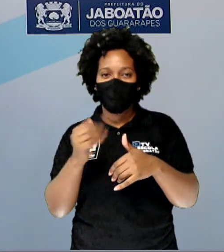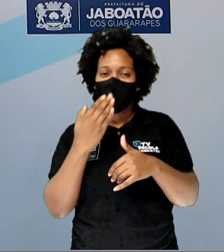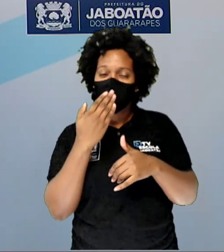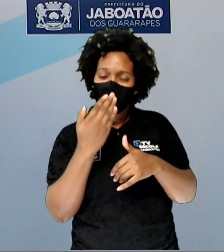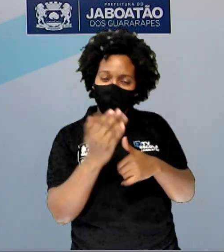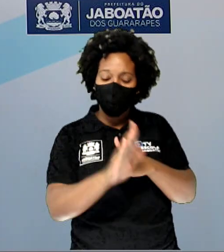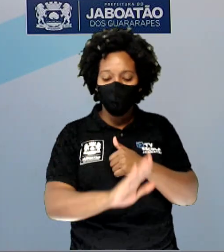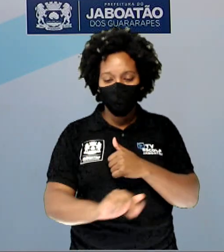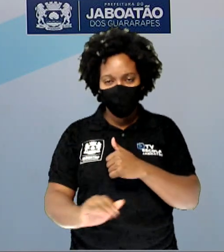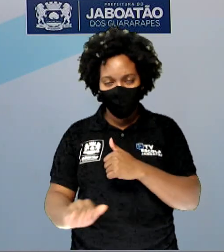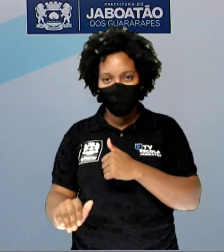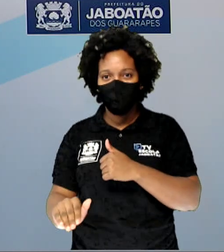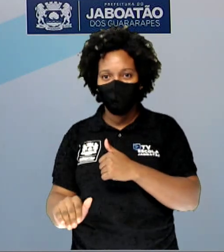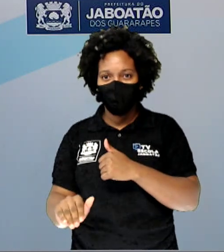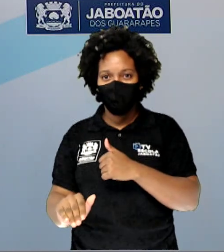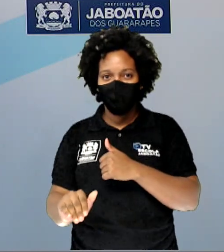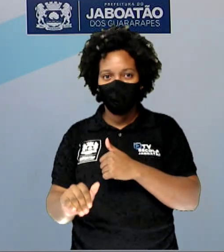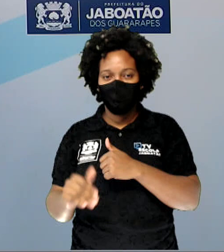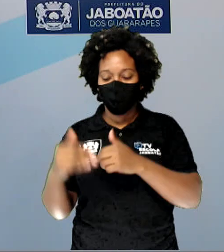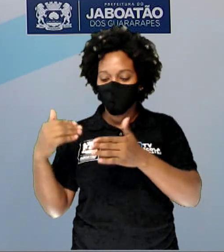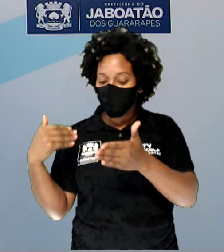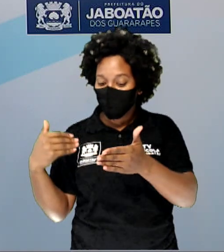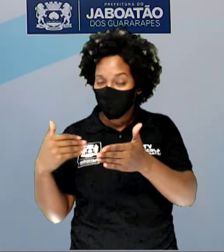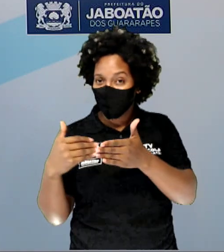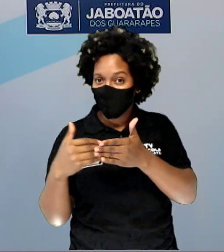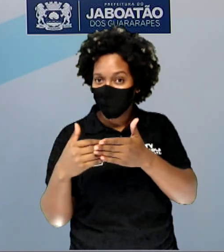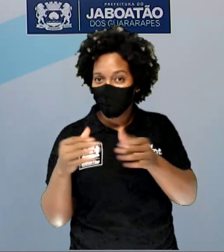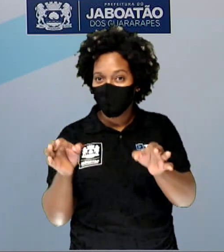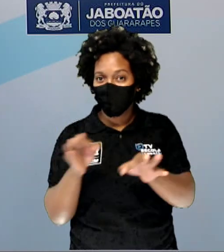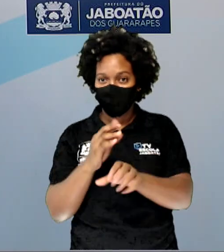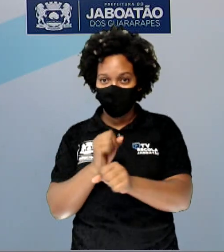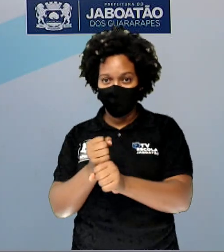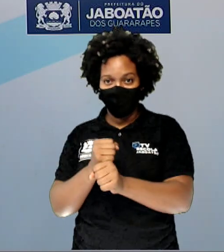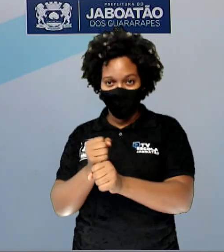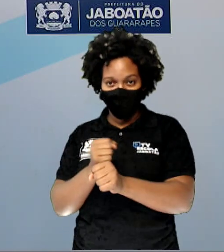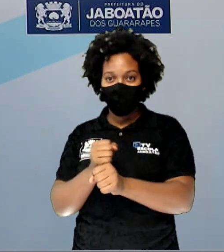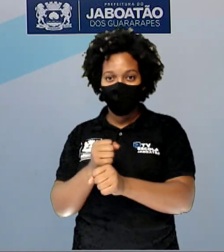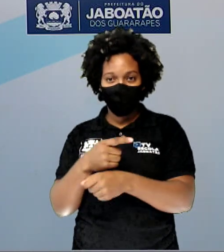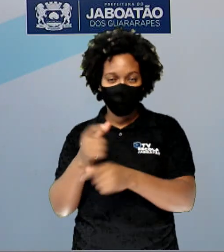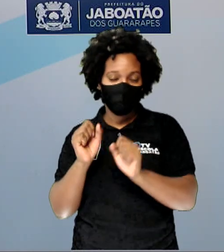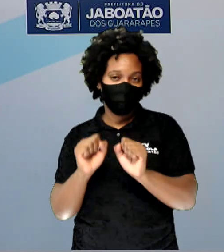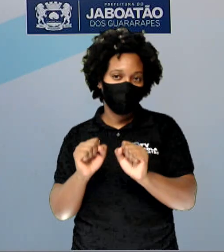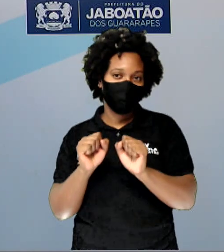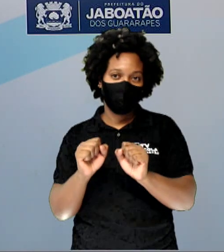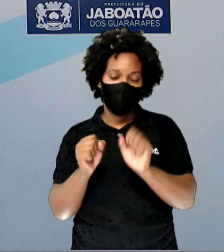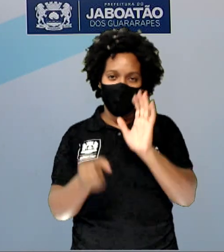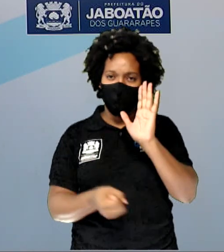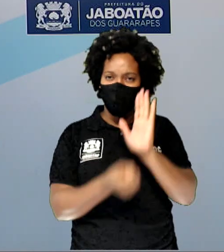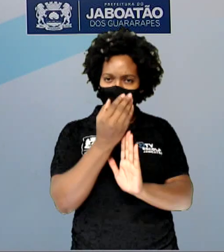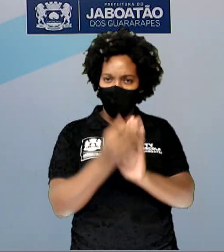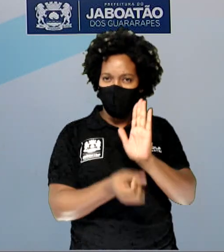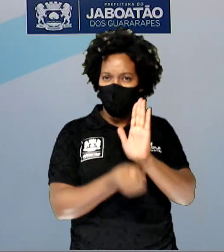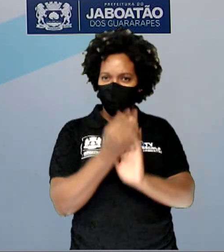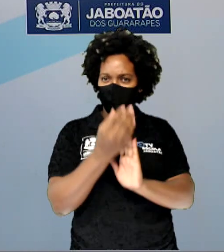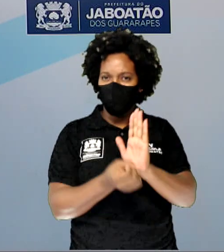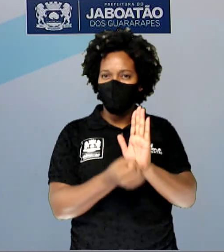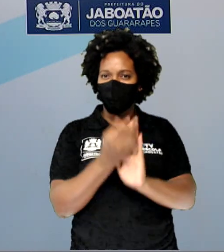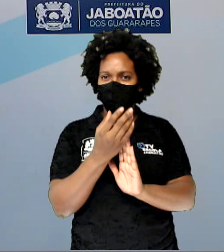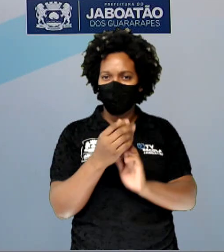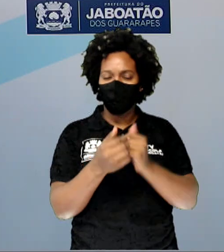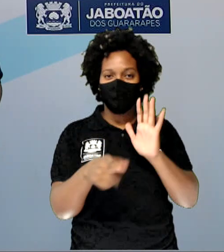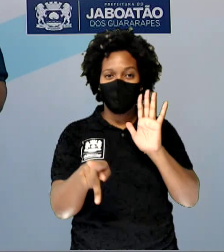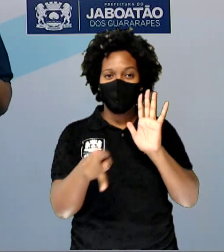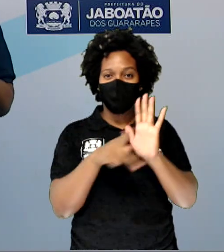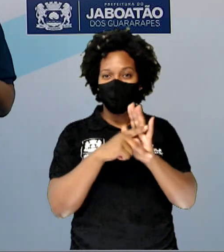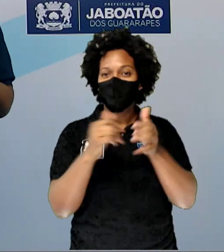que tal, está chegando aí o final de ano, vocês podem produzir, além dos seus próprios